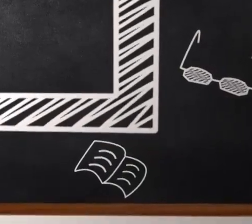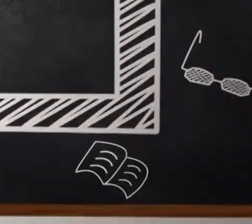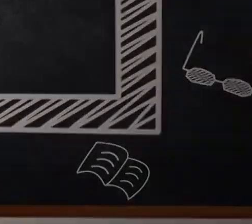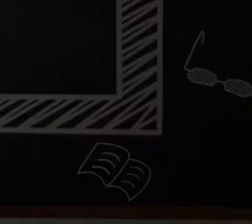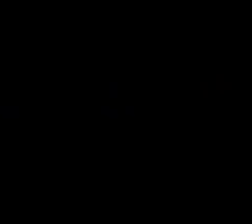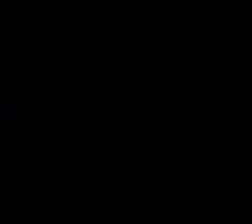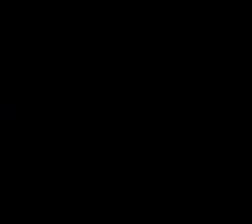Transcrição e Quintena Transcrição e Legendas